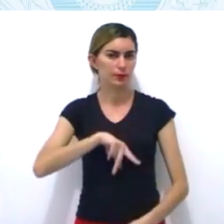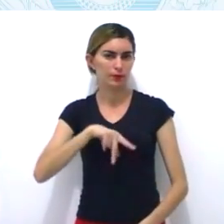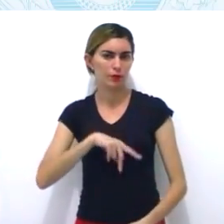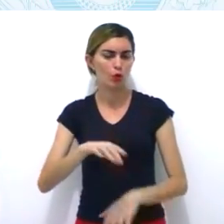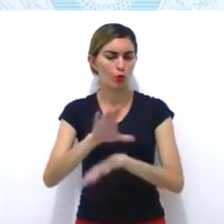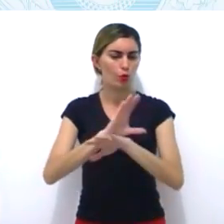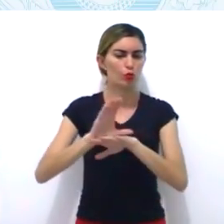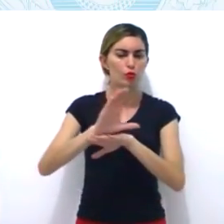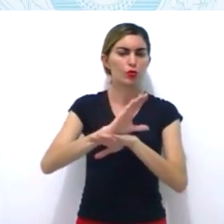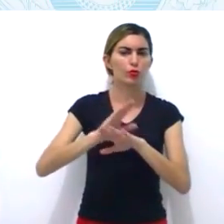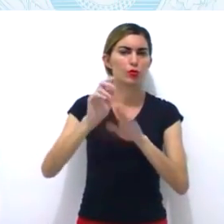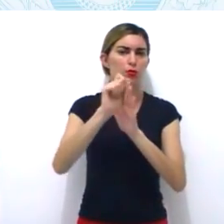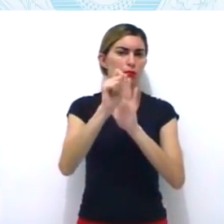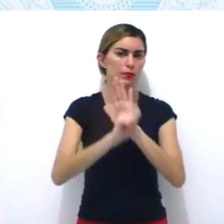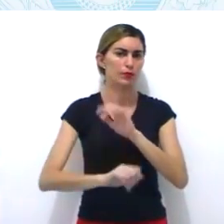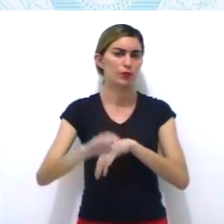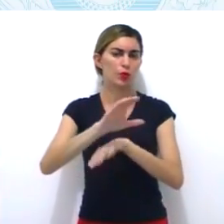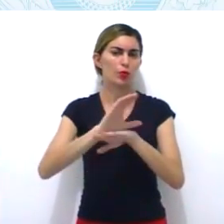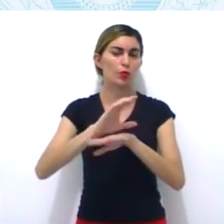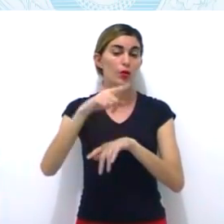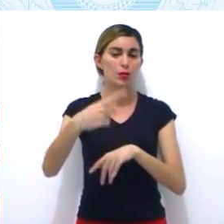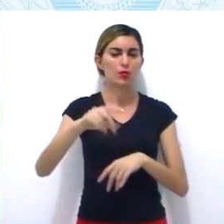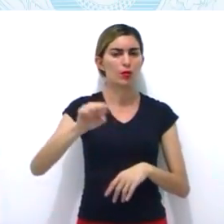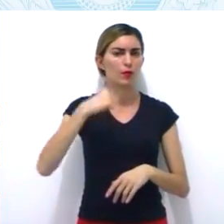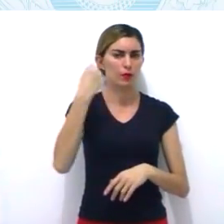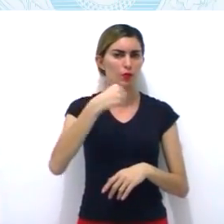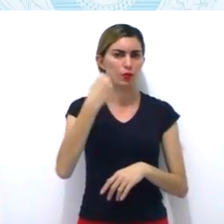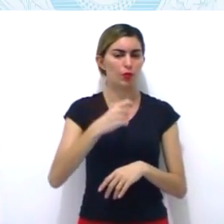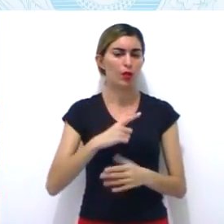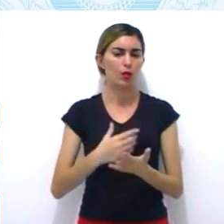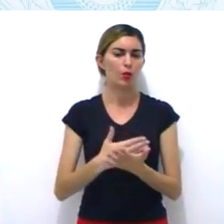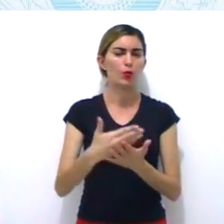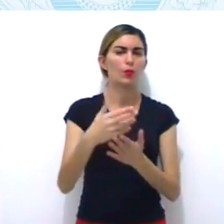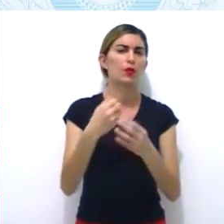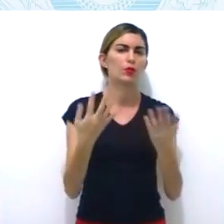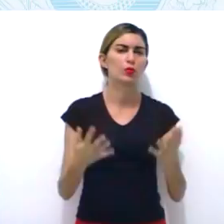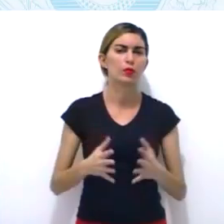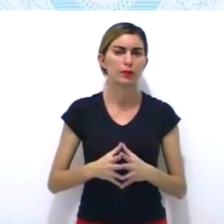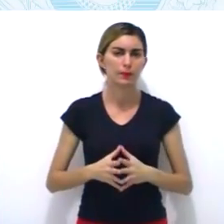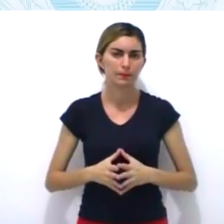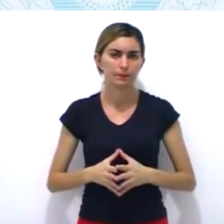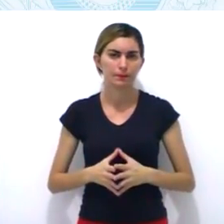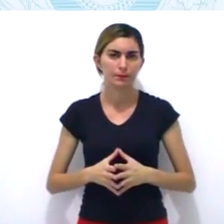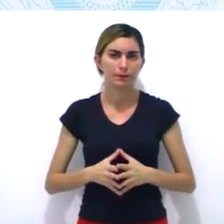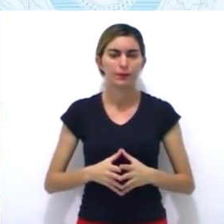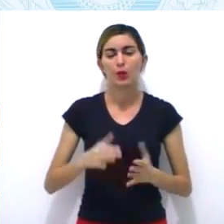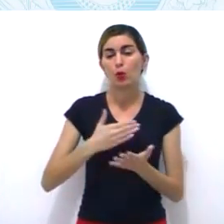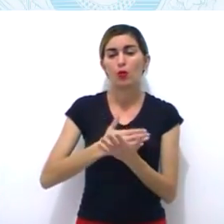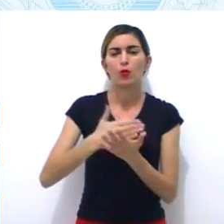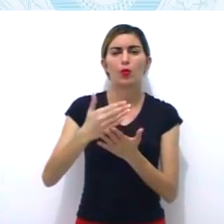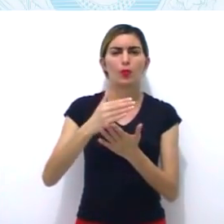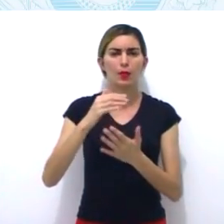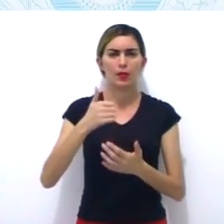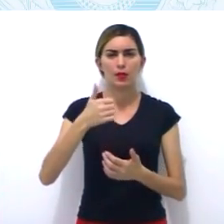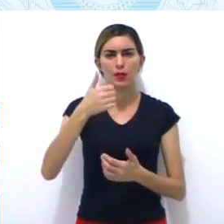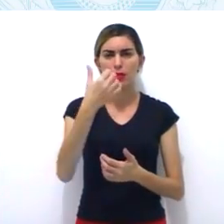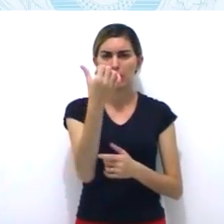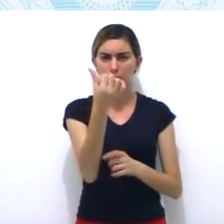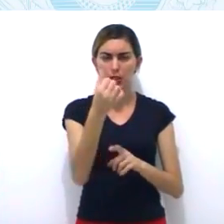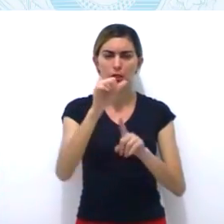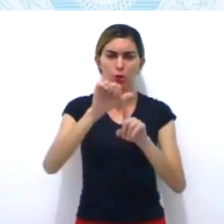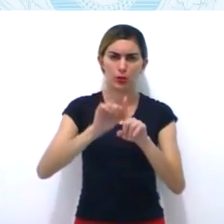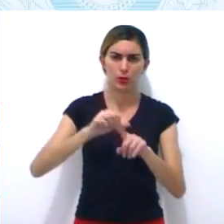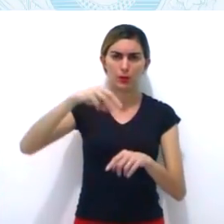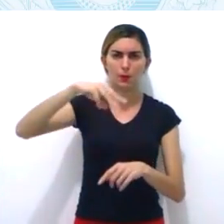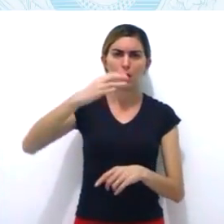fato, em 6 de março de 1817, quando o brigadeiro português Manuel e